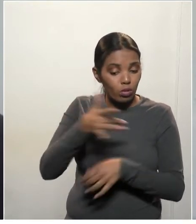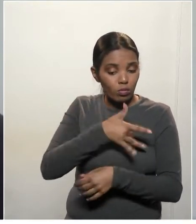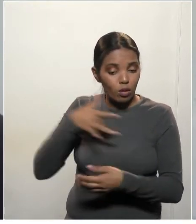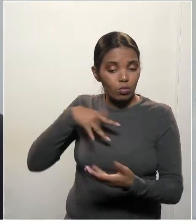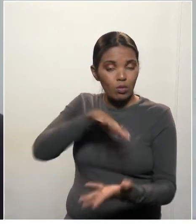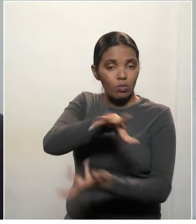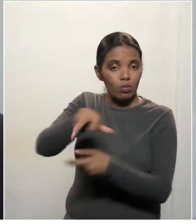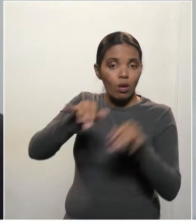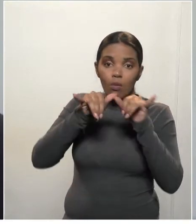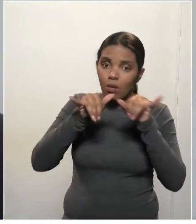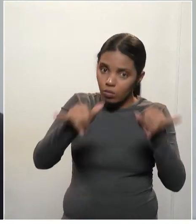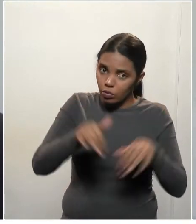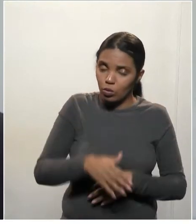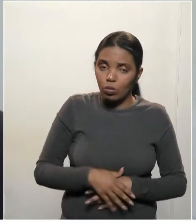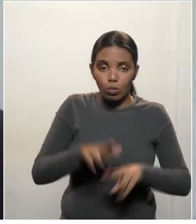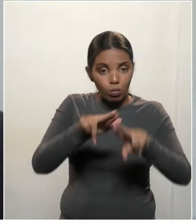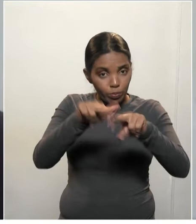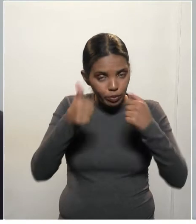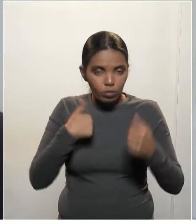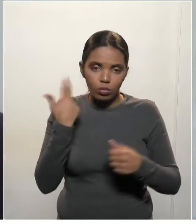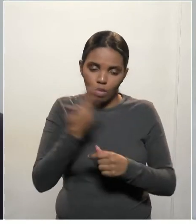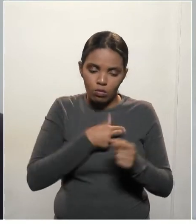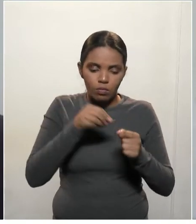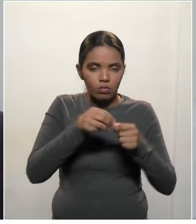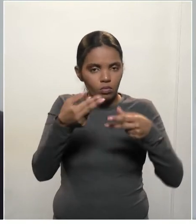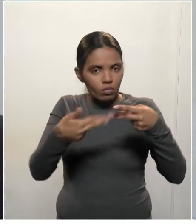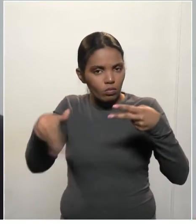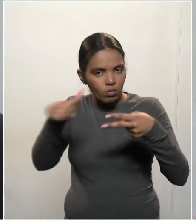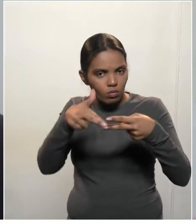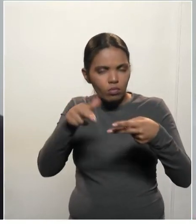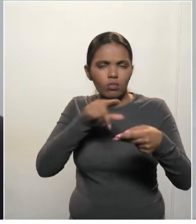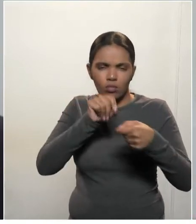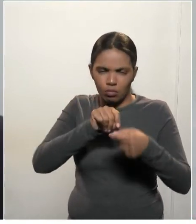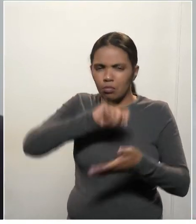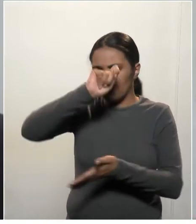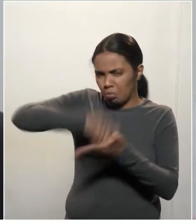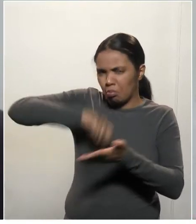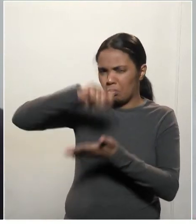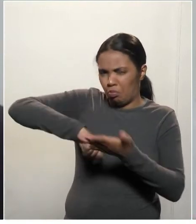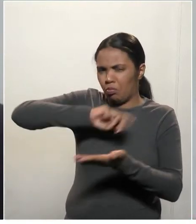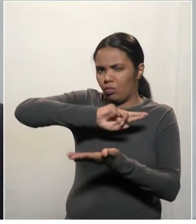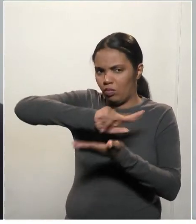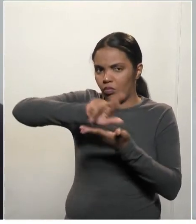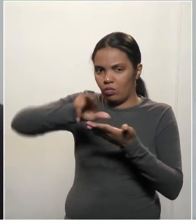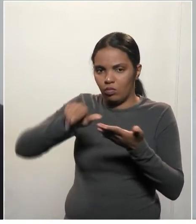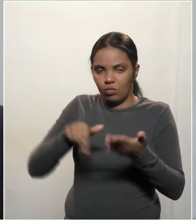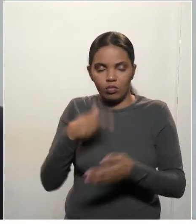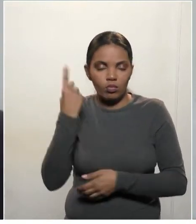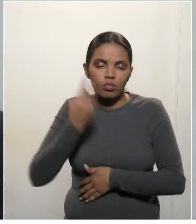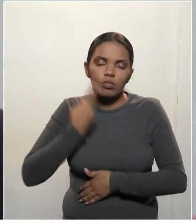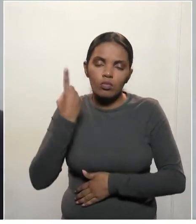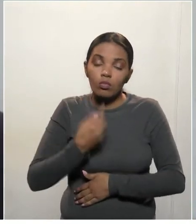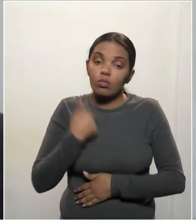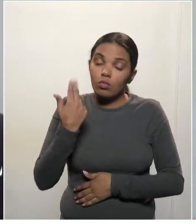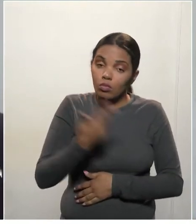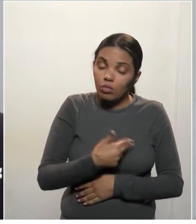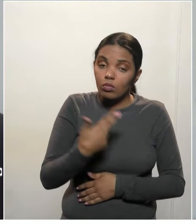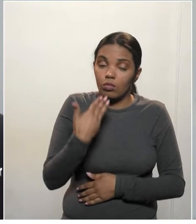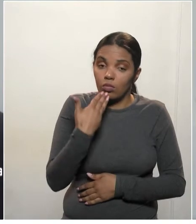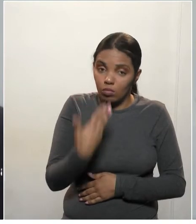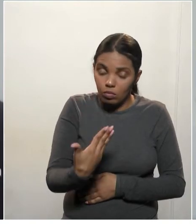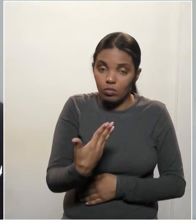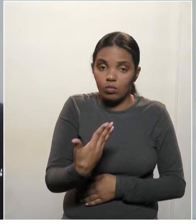protocolamos hoje um requerimento, com assinatura de vários deputados, para que a nota